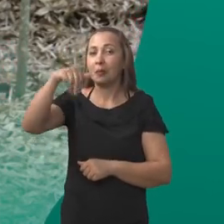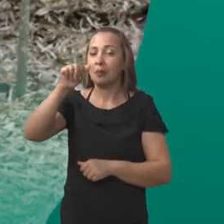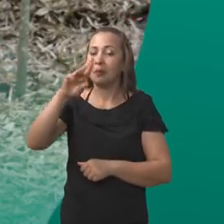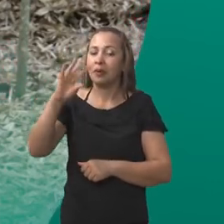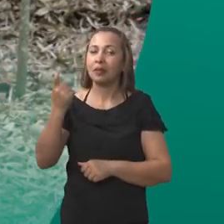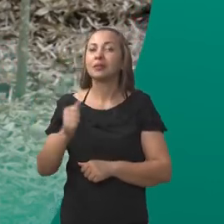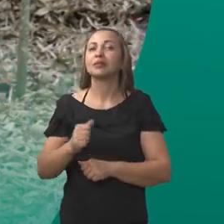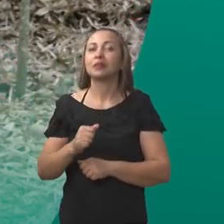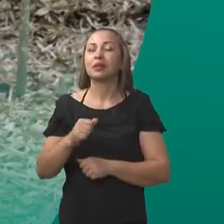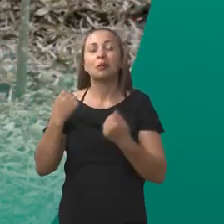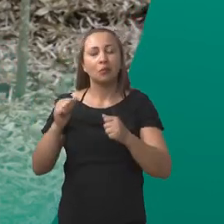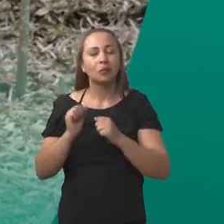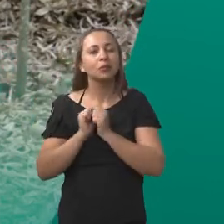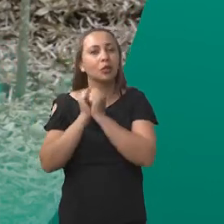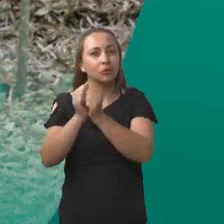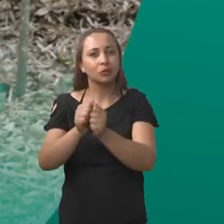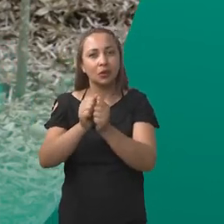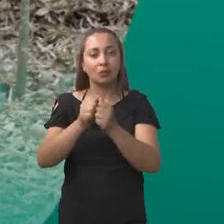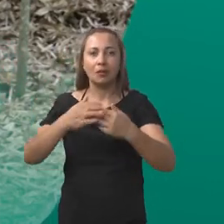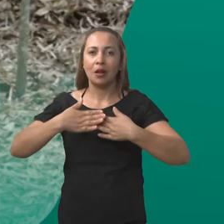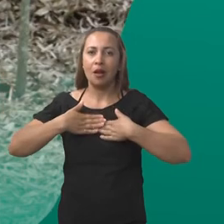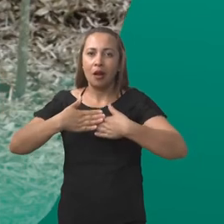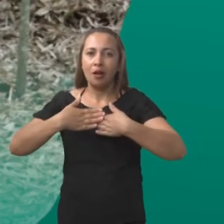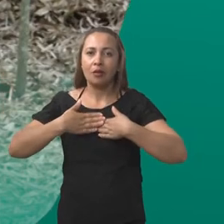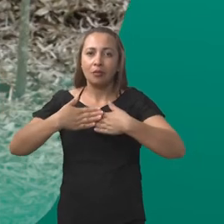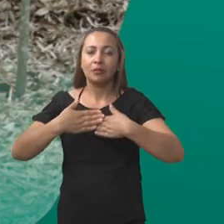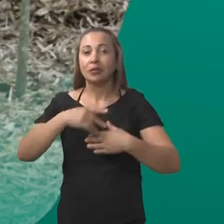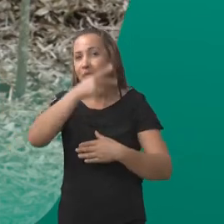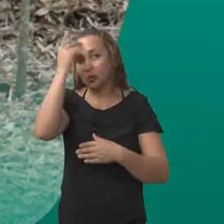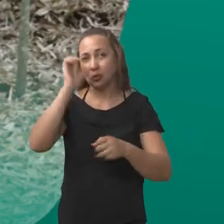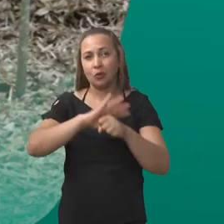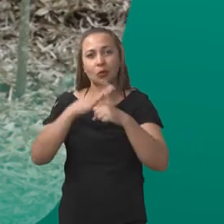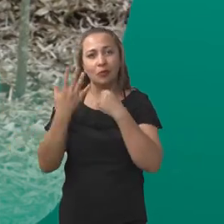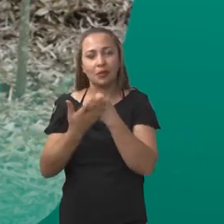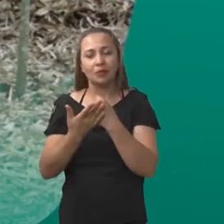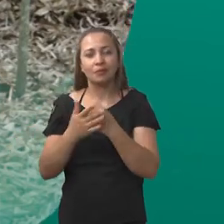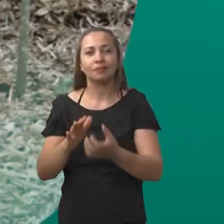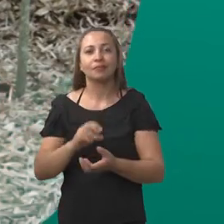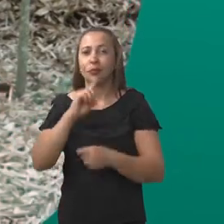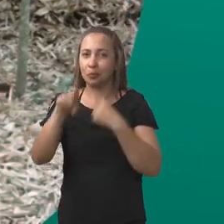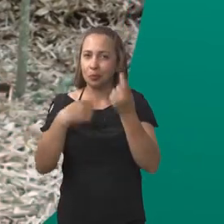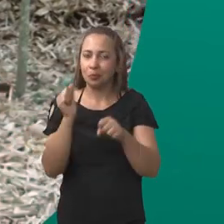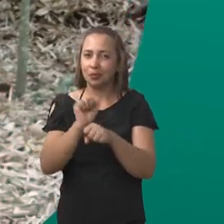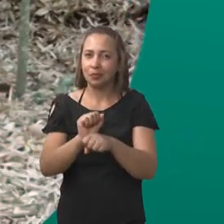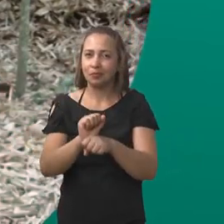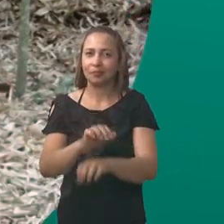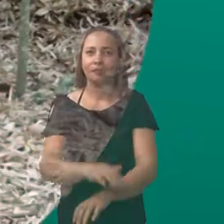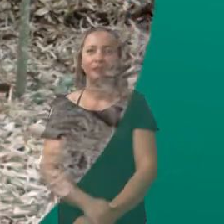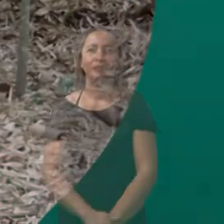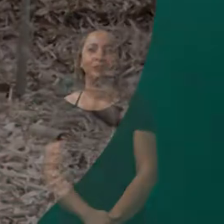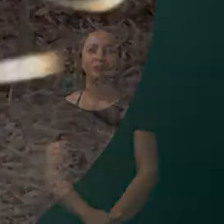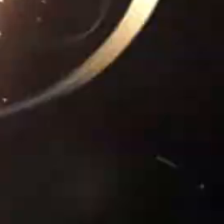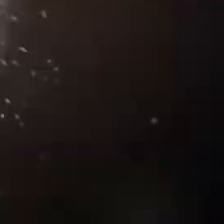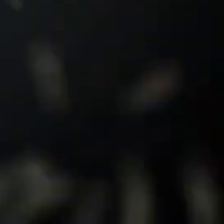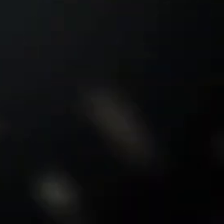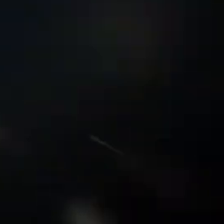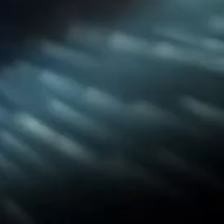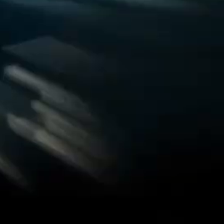Maranhão, que promete ser um aliado na reanimação dos pacientes vítimas do coronavírus. É depois do intervalo.